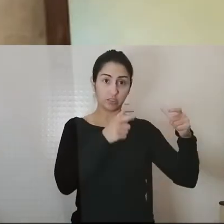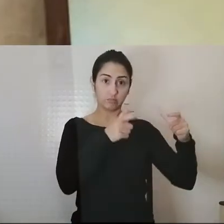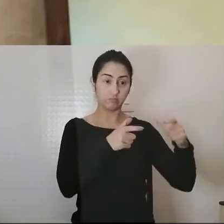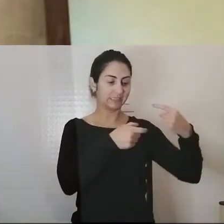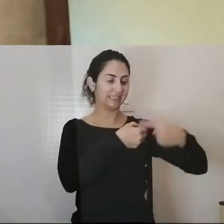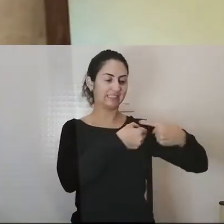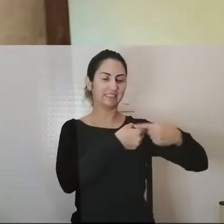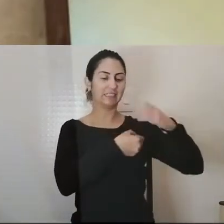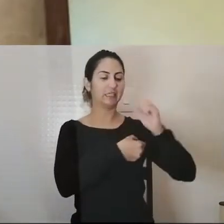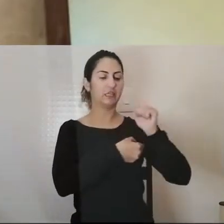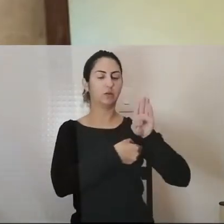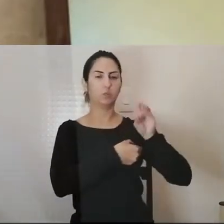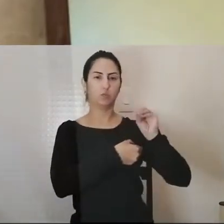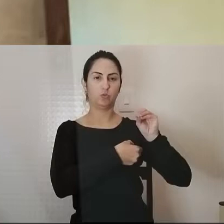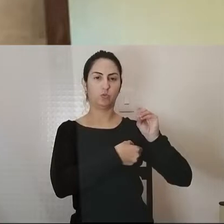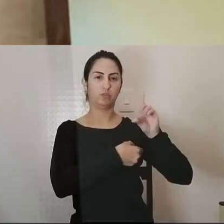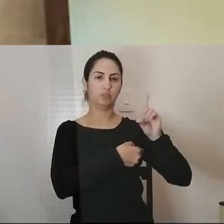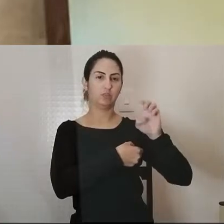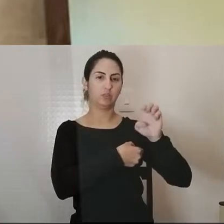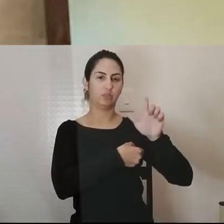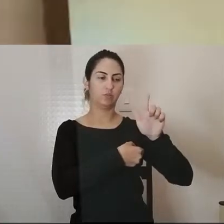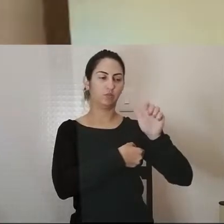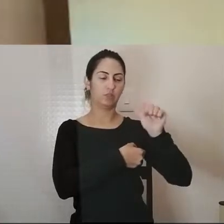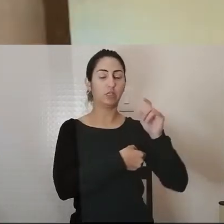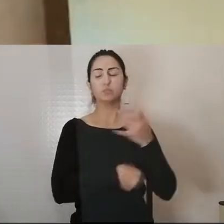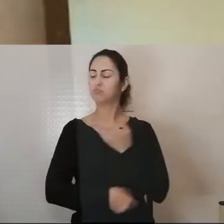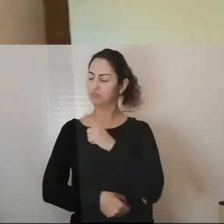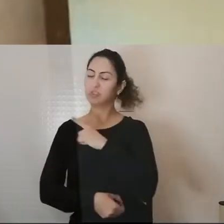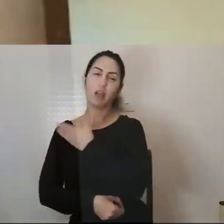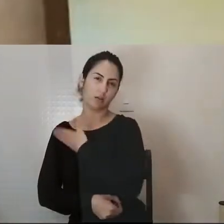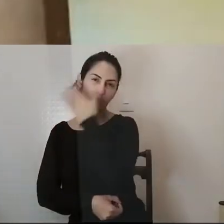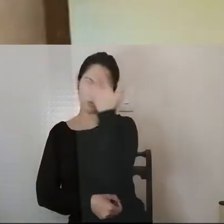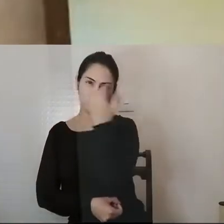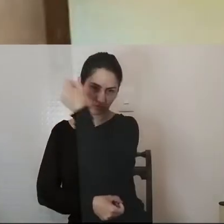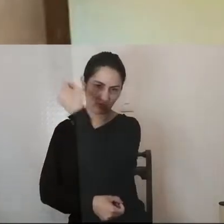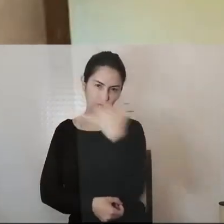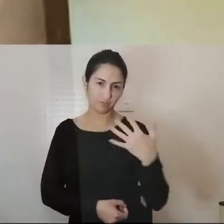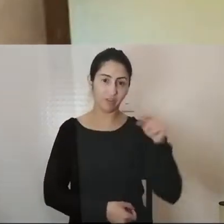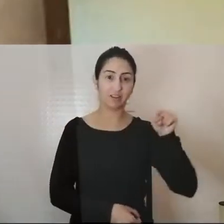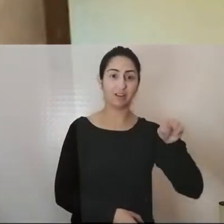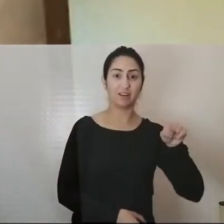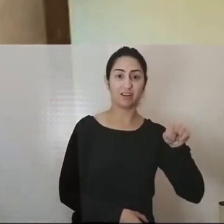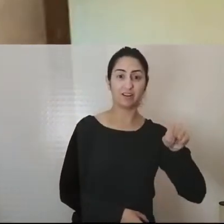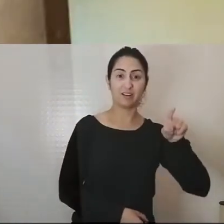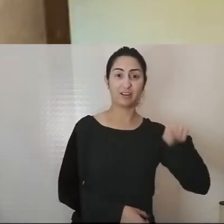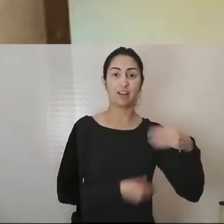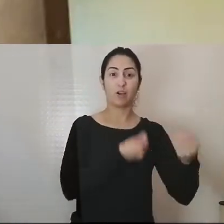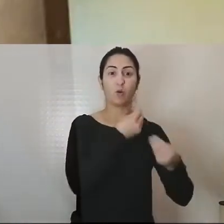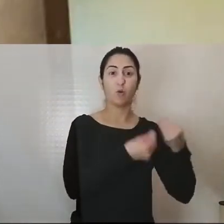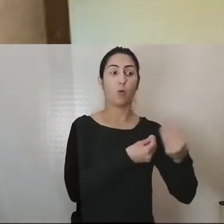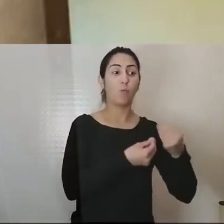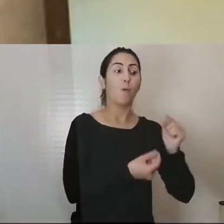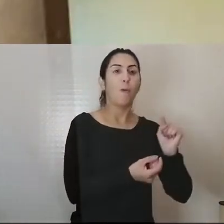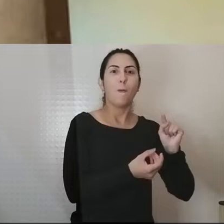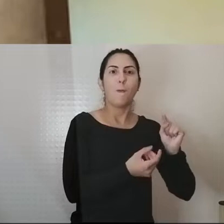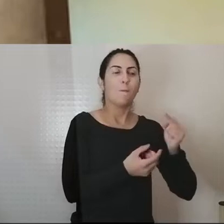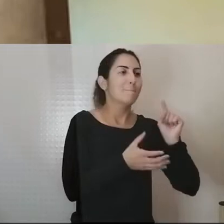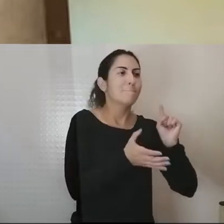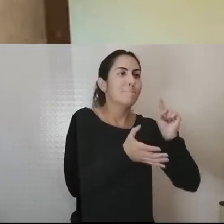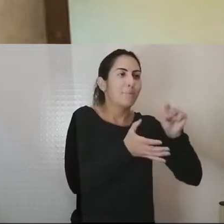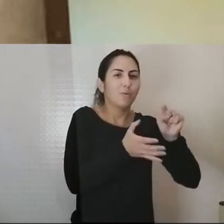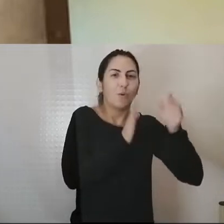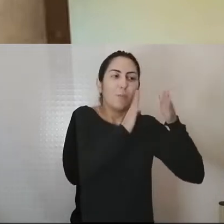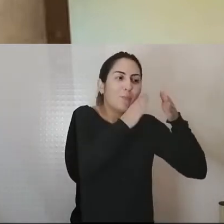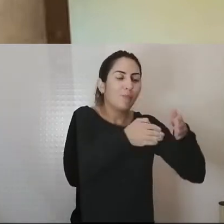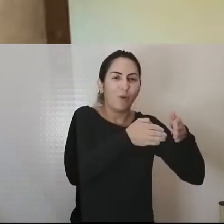colegas, Pereira, 2021, diz que Cabo Delgado é o censor e ponto cardeal do rosto de Moçambique. Portanto, hoje, quando se